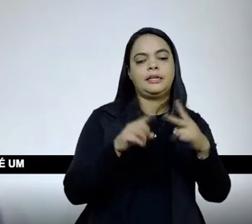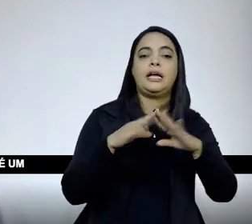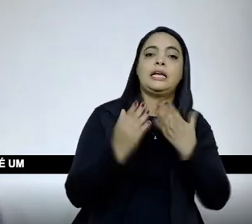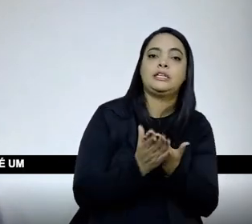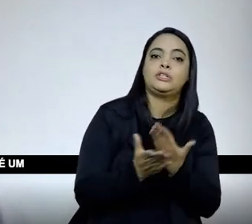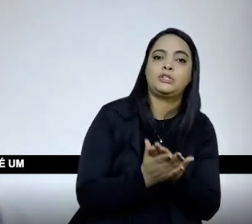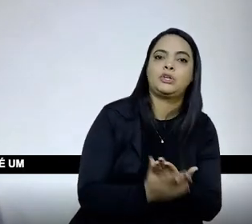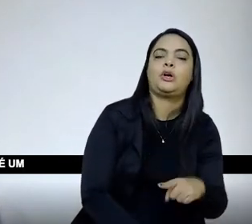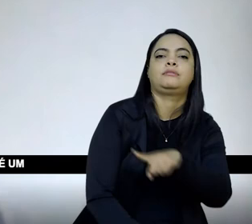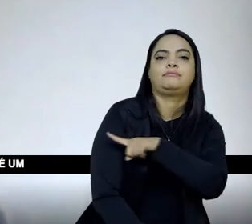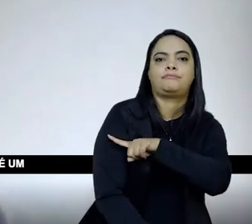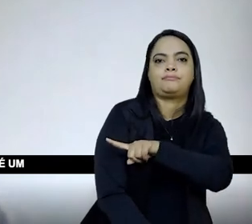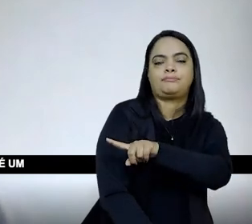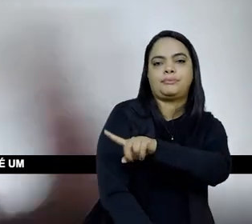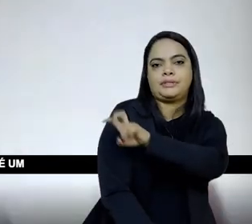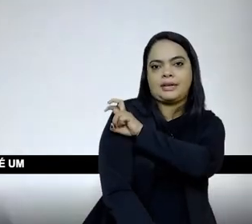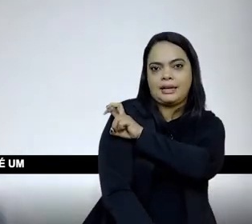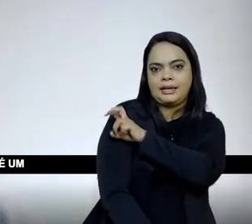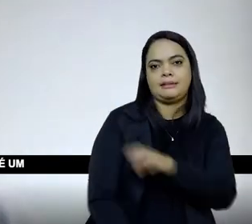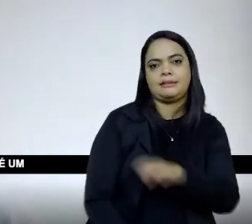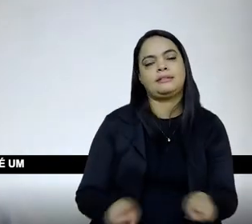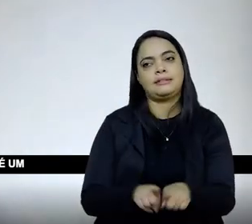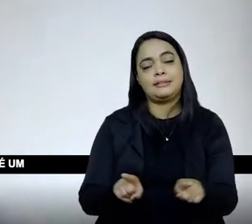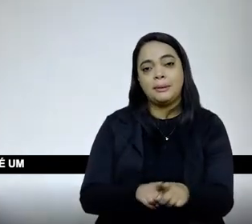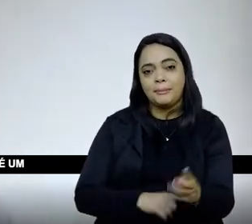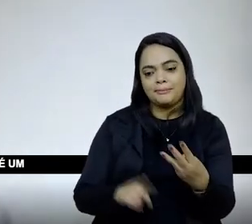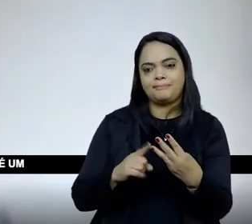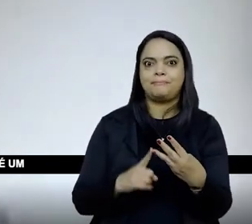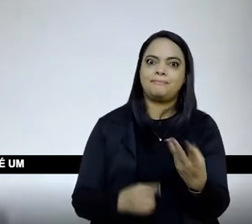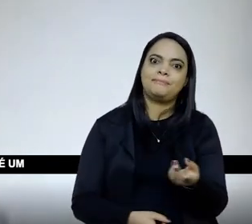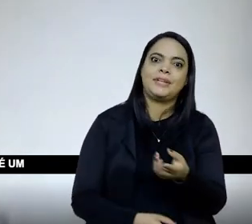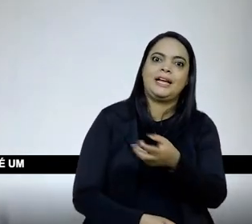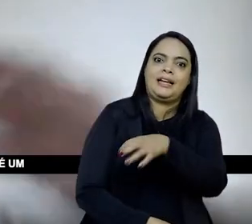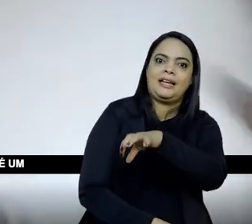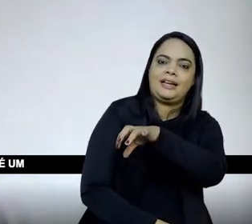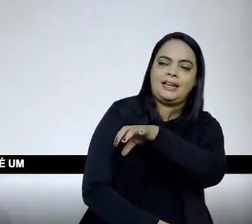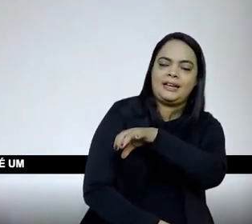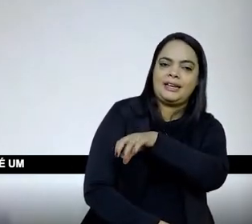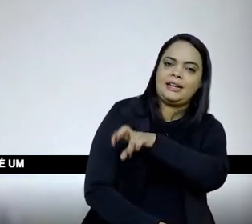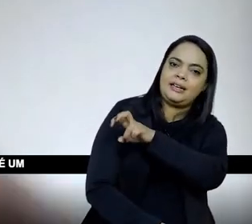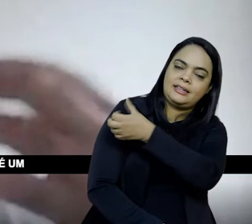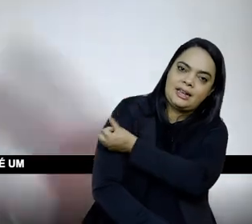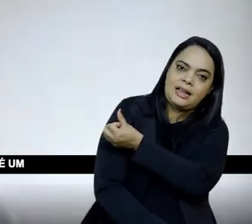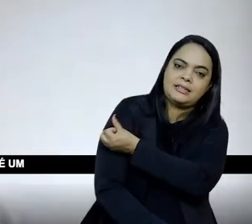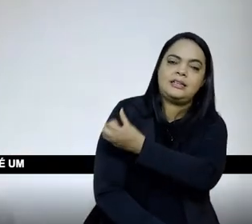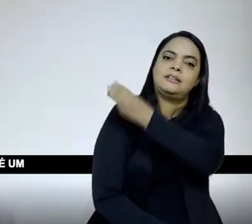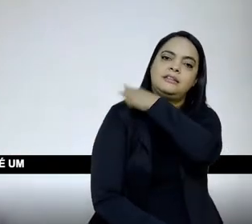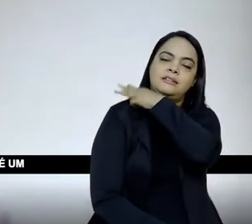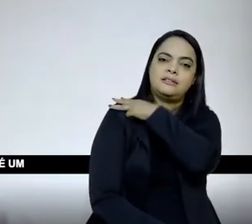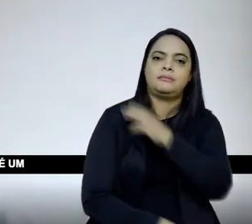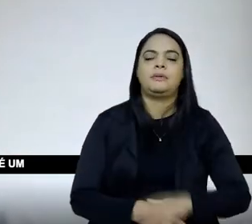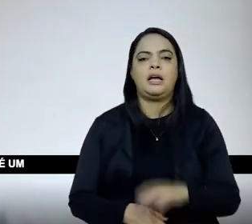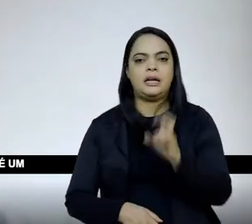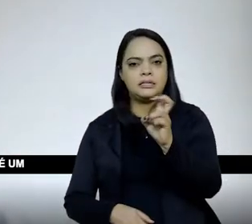que é outra tradição, muito distintas, e do secundário, que é outra, a 5692, a LDB, nada disso